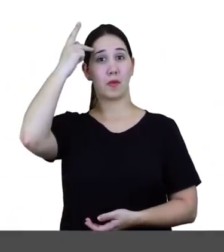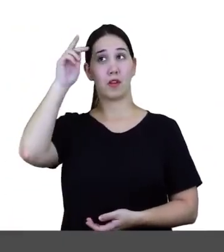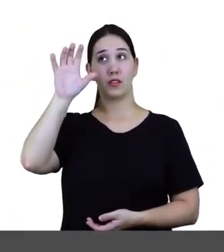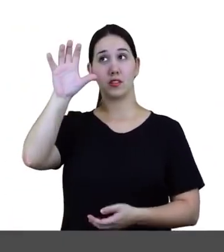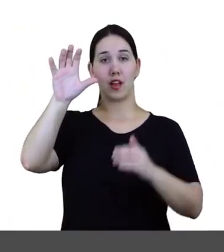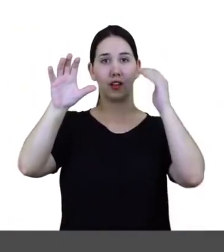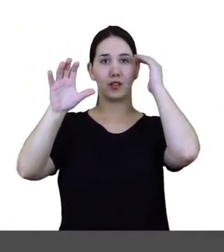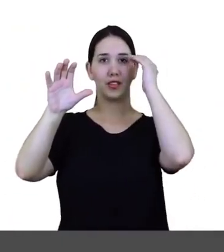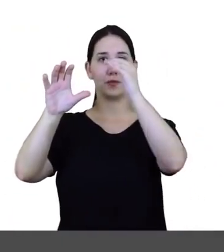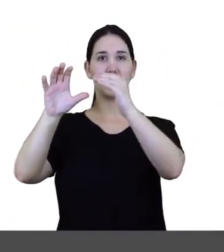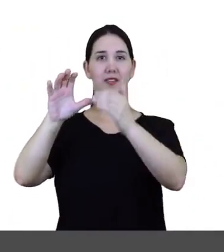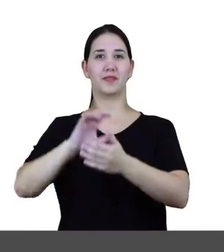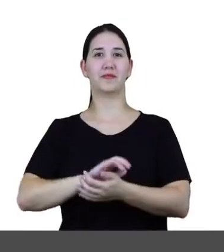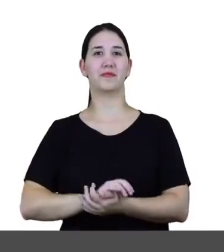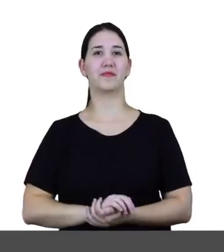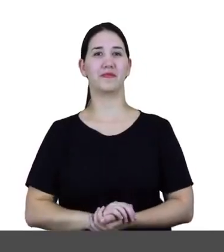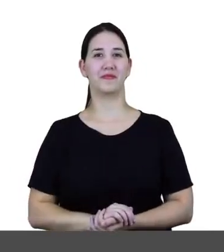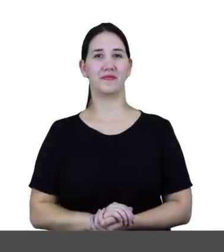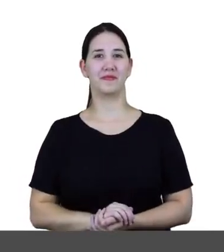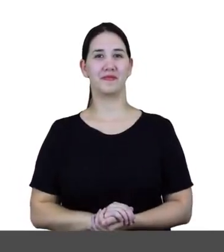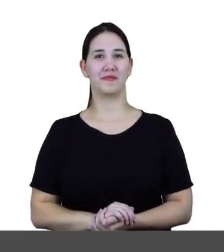de São Paulo. Estado de respeito.